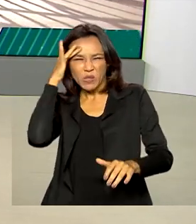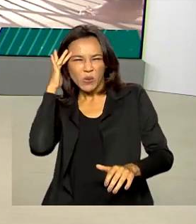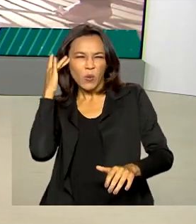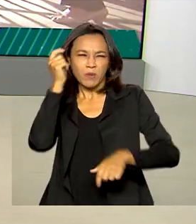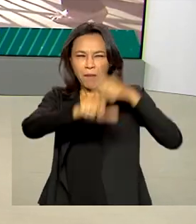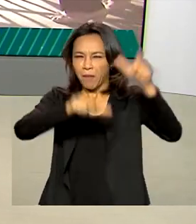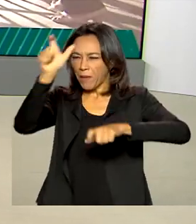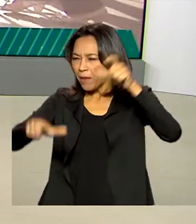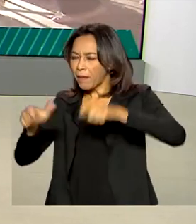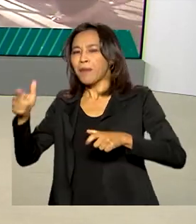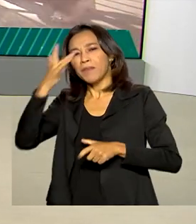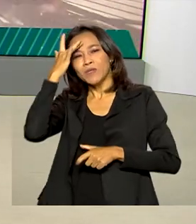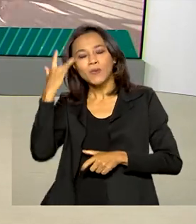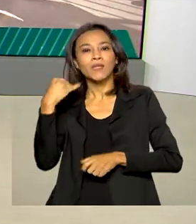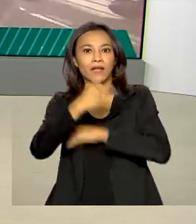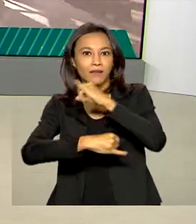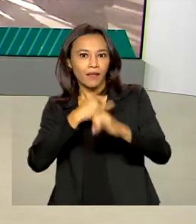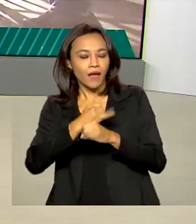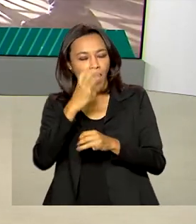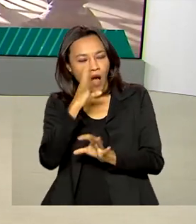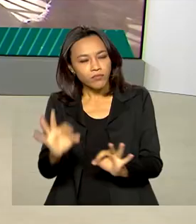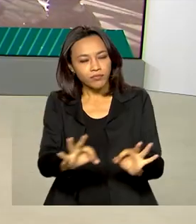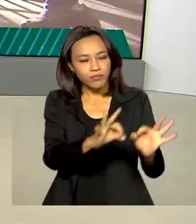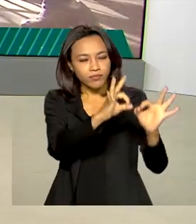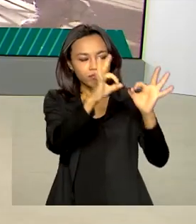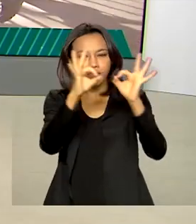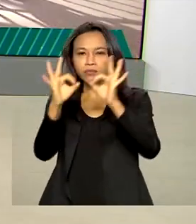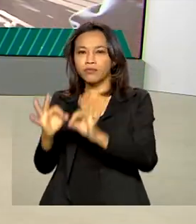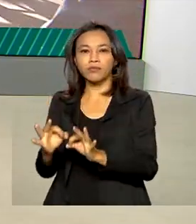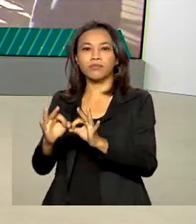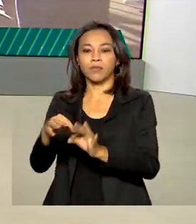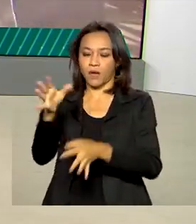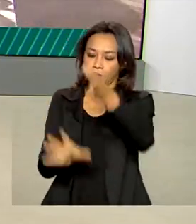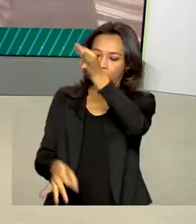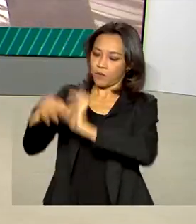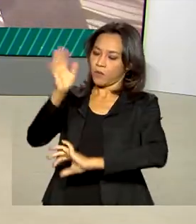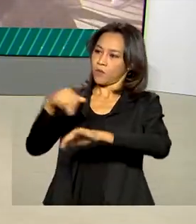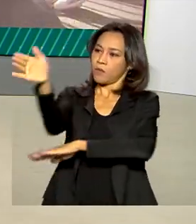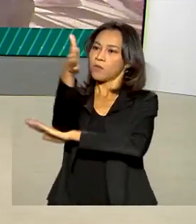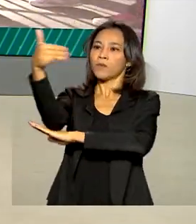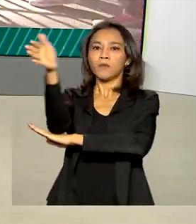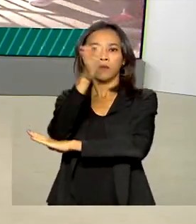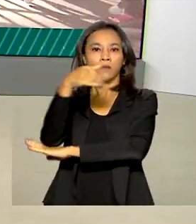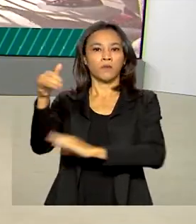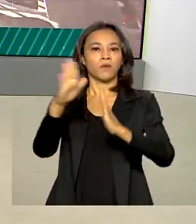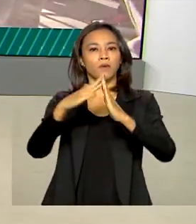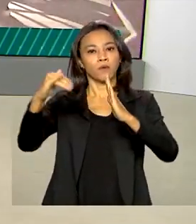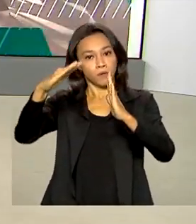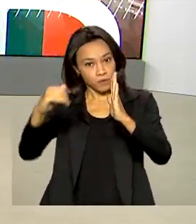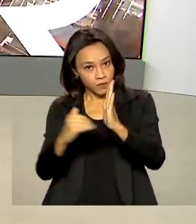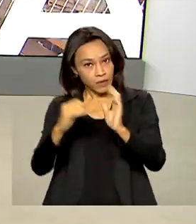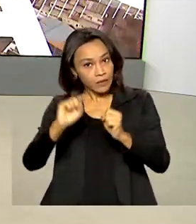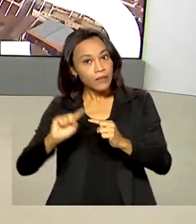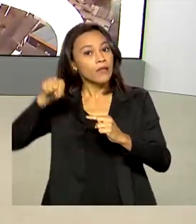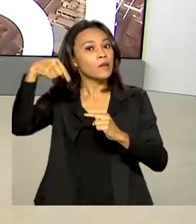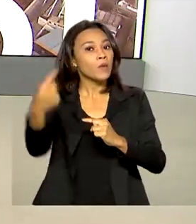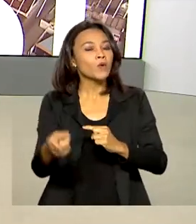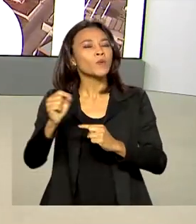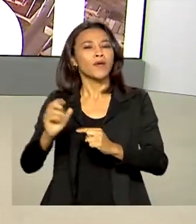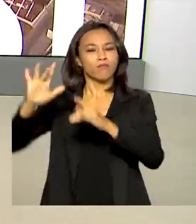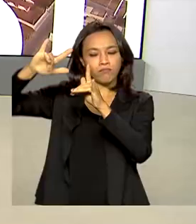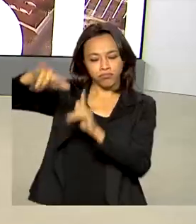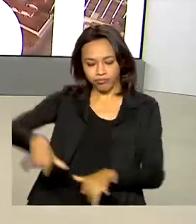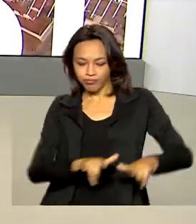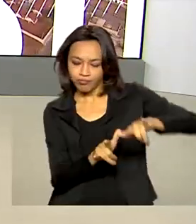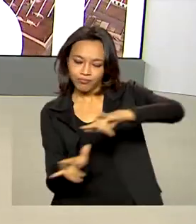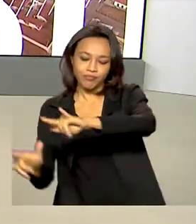internautas puderam acompanhar ao vivo a cerimônia de hasteamento da bandeira nacional no Palácio da Alvorada. Na sequência, teve a Esquadrilha da